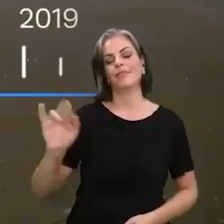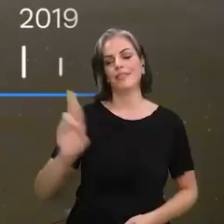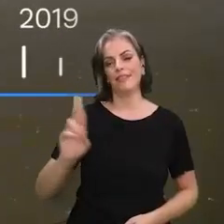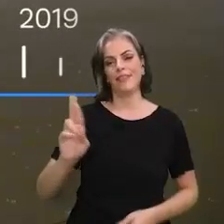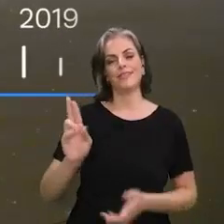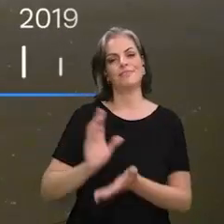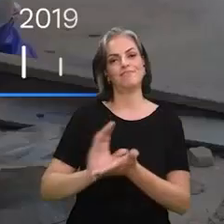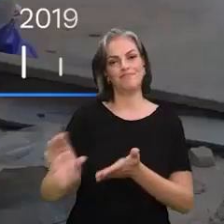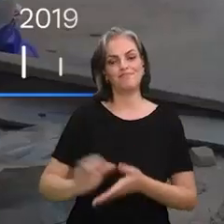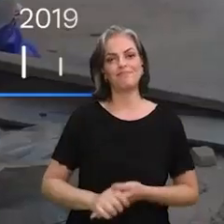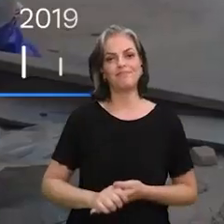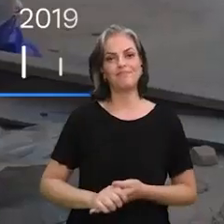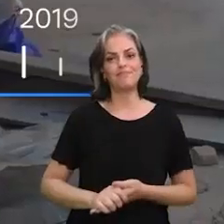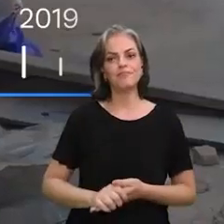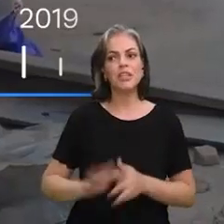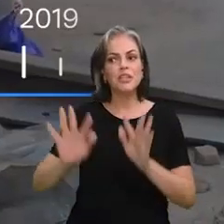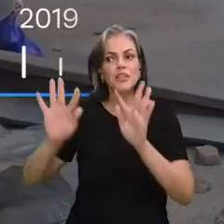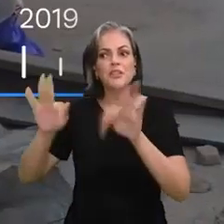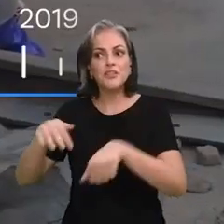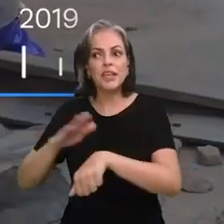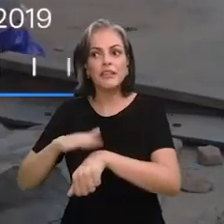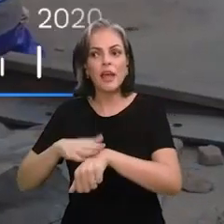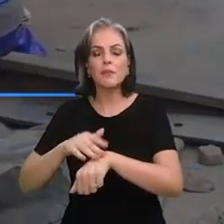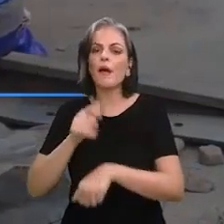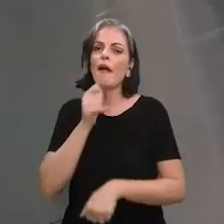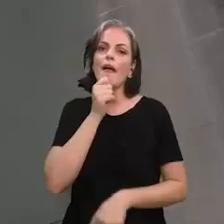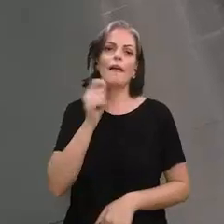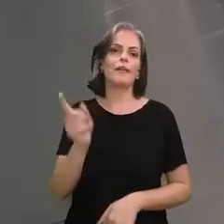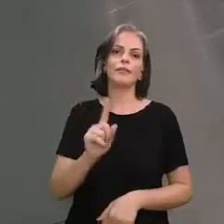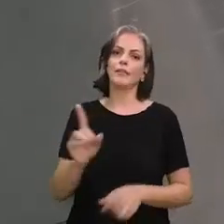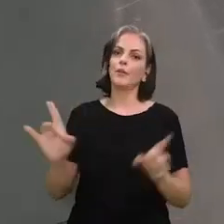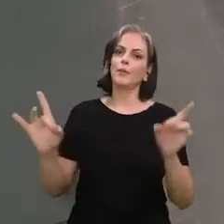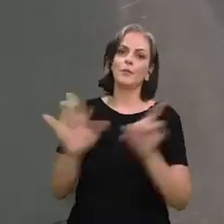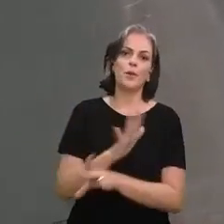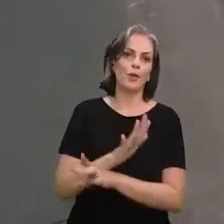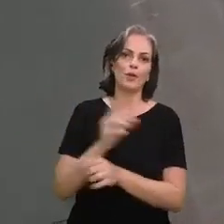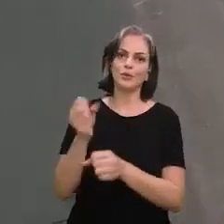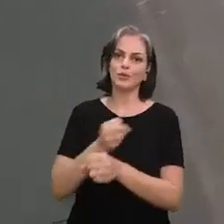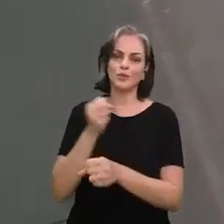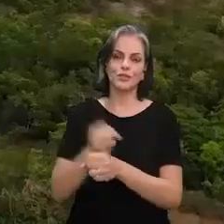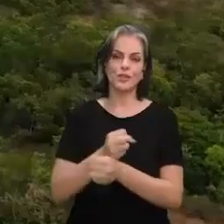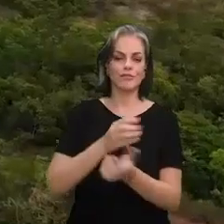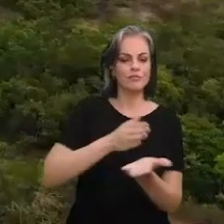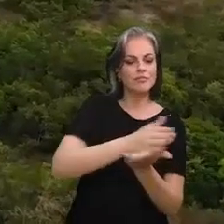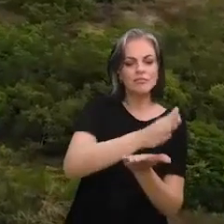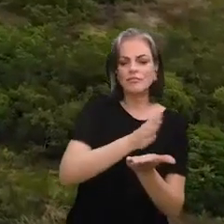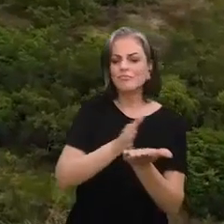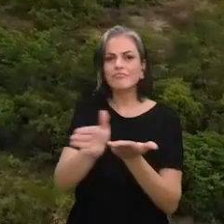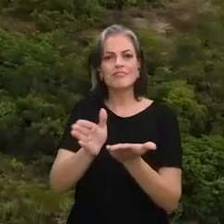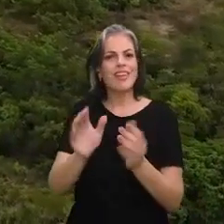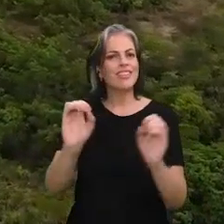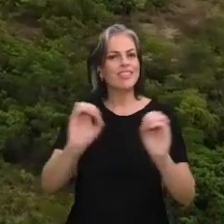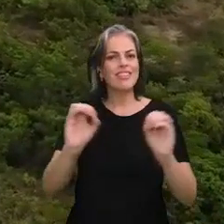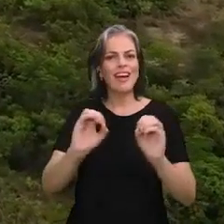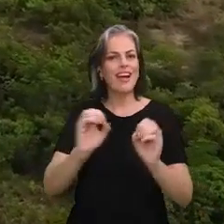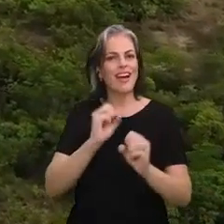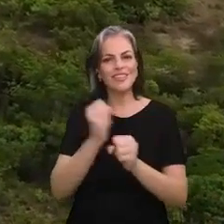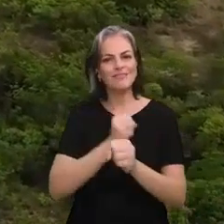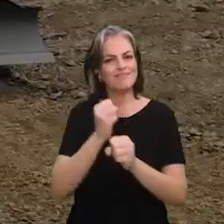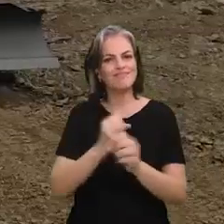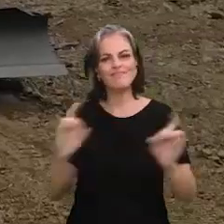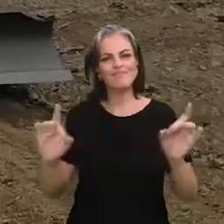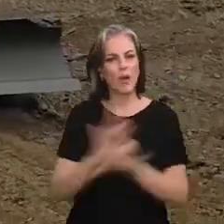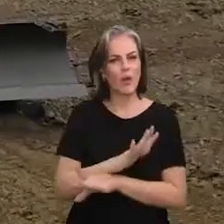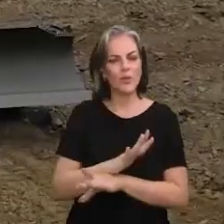novo prazo chegou e, mais uma vez, a promessa não foi cumprida. Nenhum dos eixos principais foi colocado em operação. A